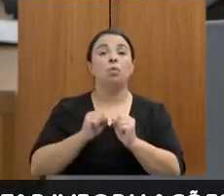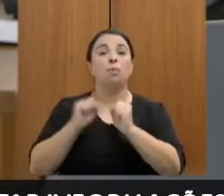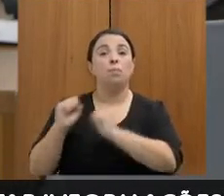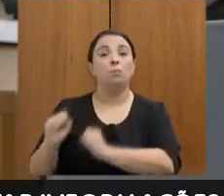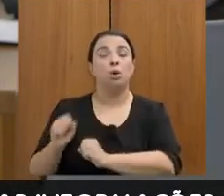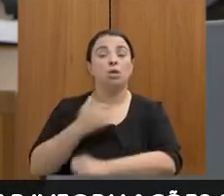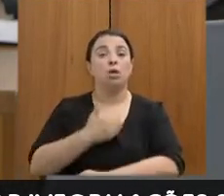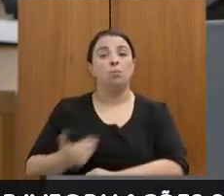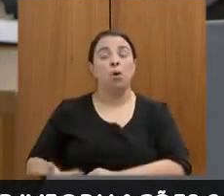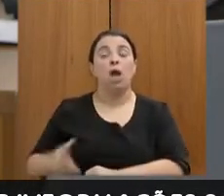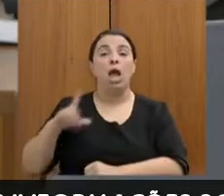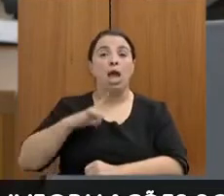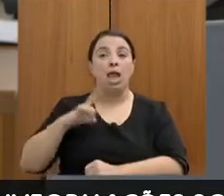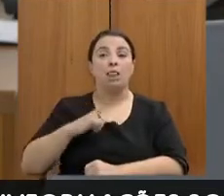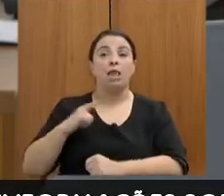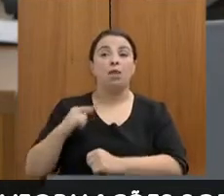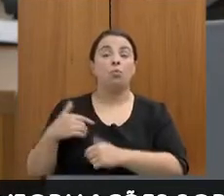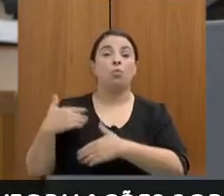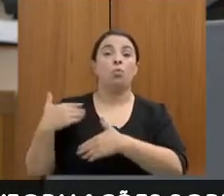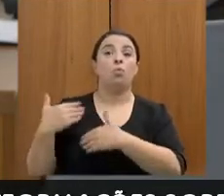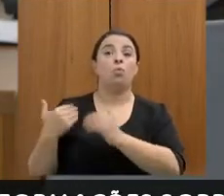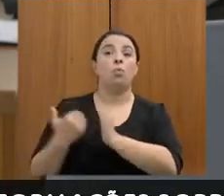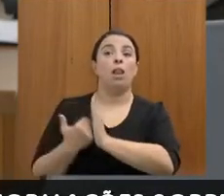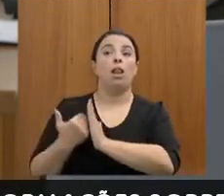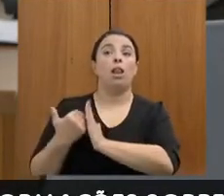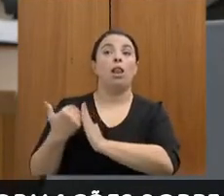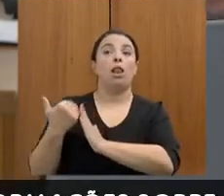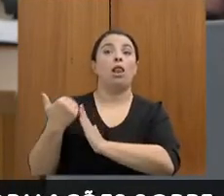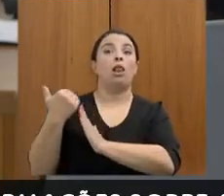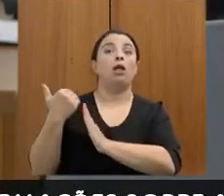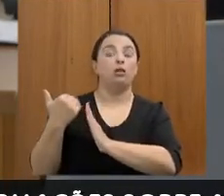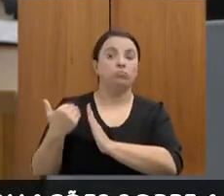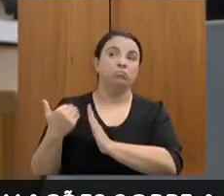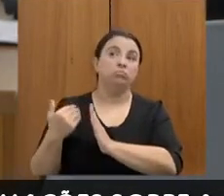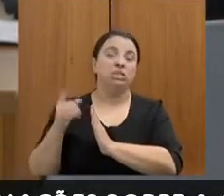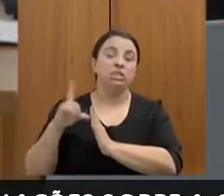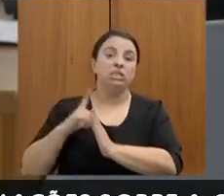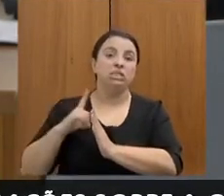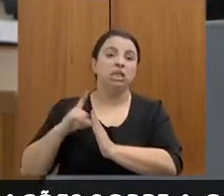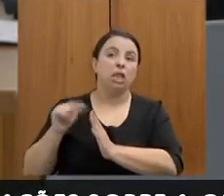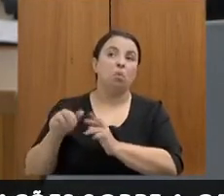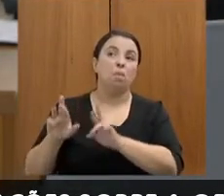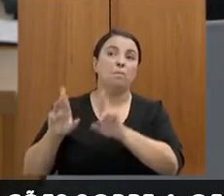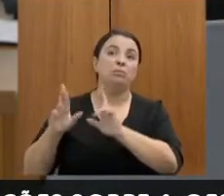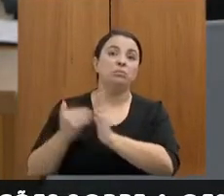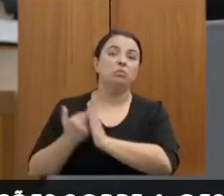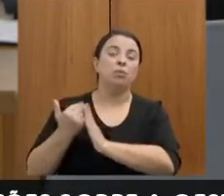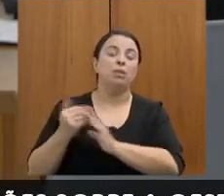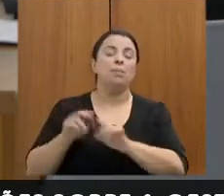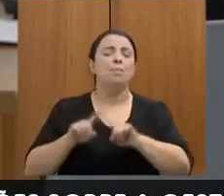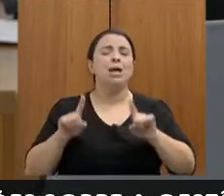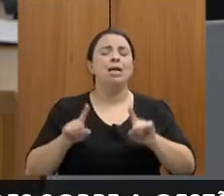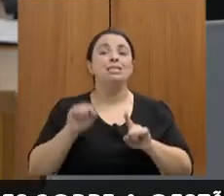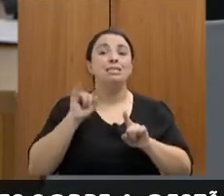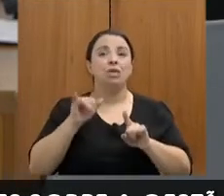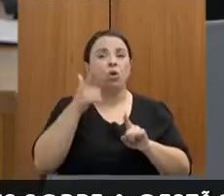vegetativo, ela tende a aumentar. Então, quando a gente fala em redução de déficit, gente está falando não só